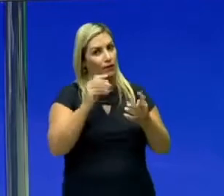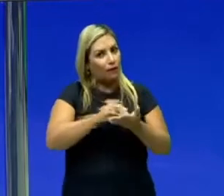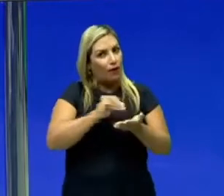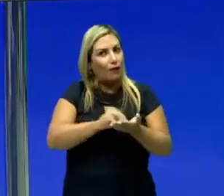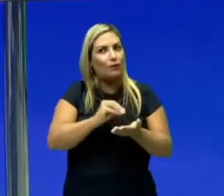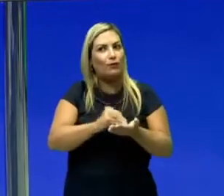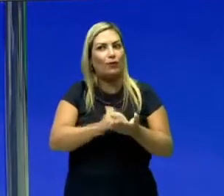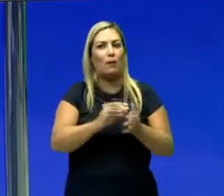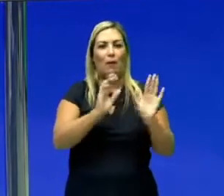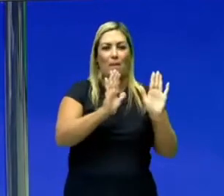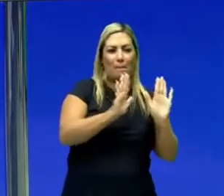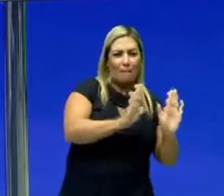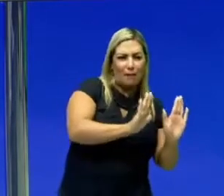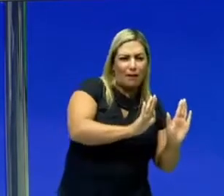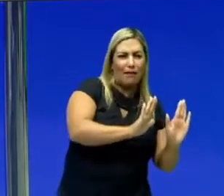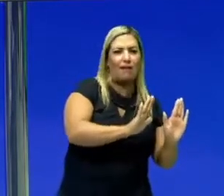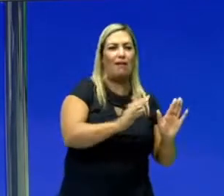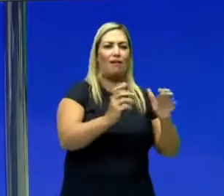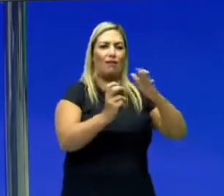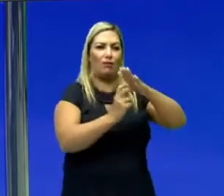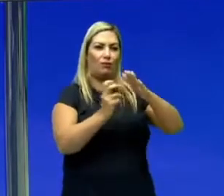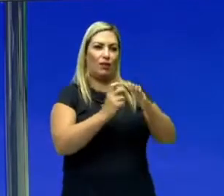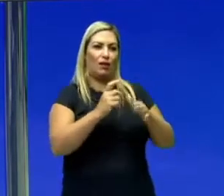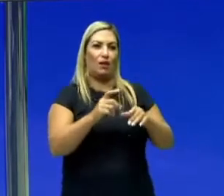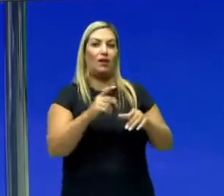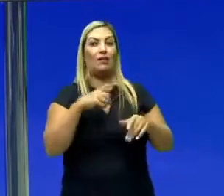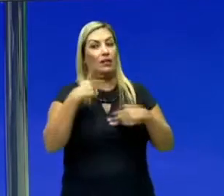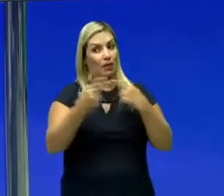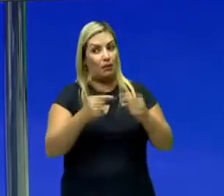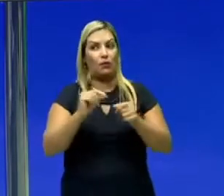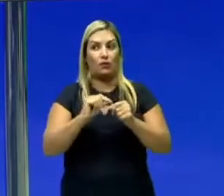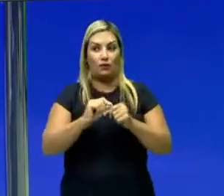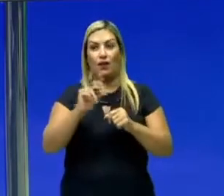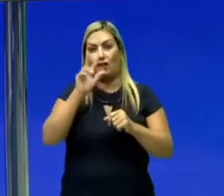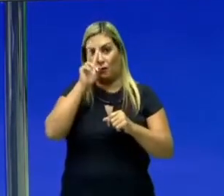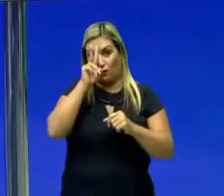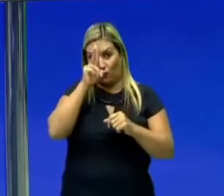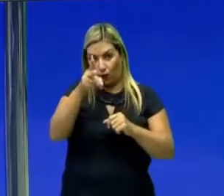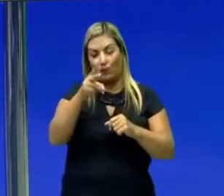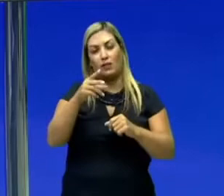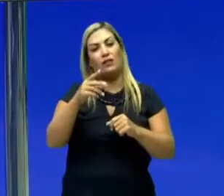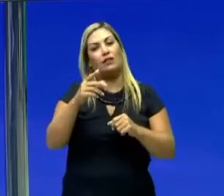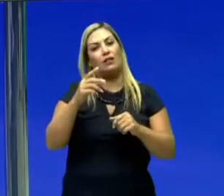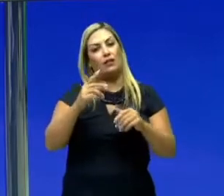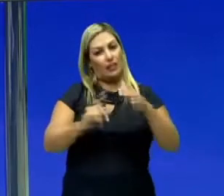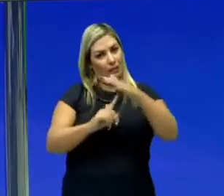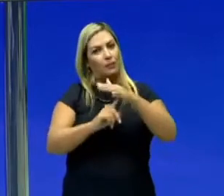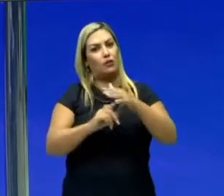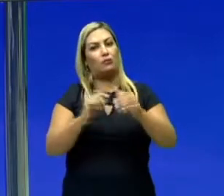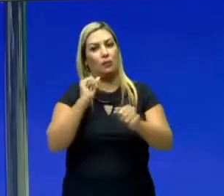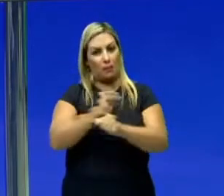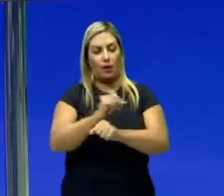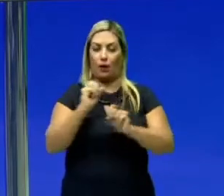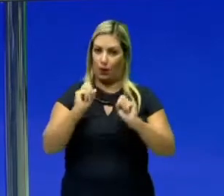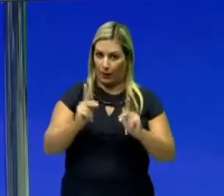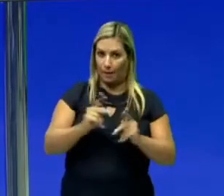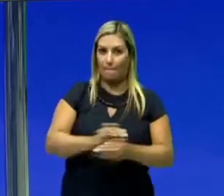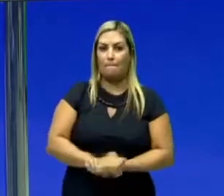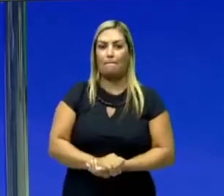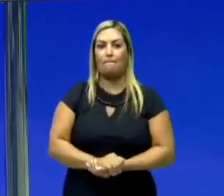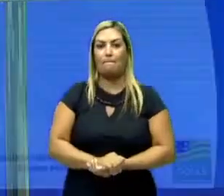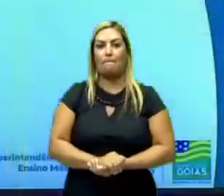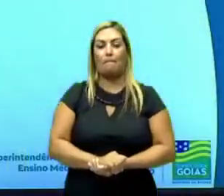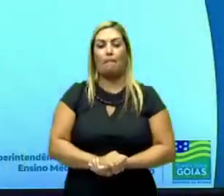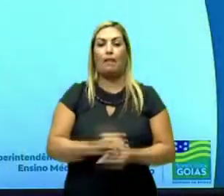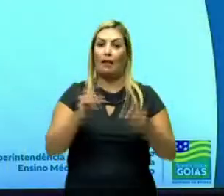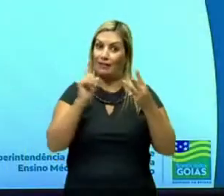suficiente para parar inicialmente. Depois ele faz força suficiente para parar, beleza? E aí,